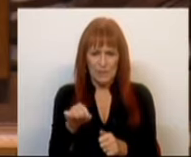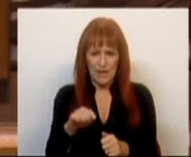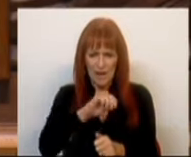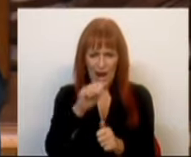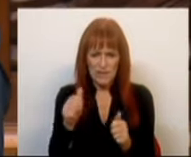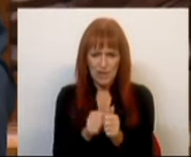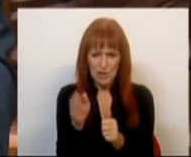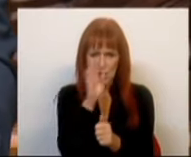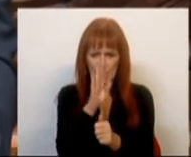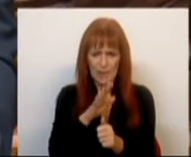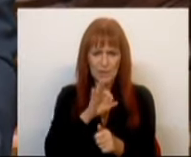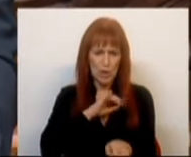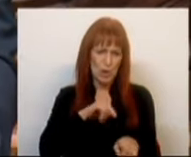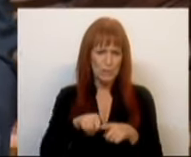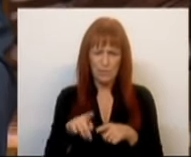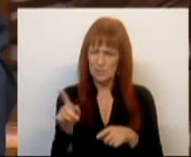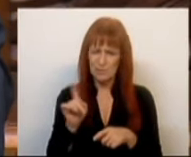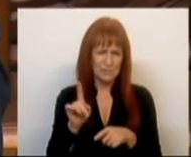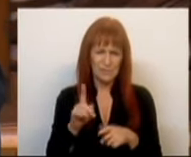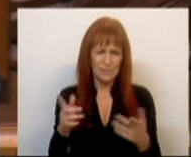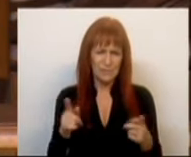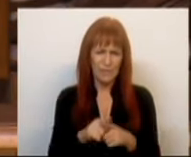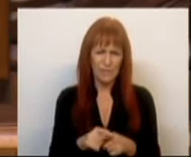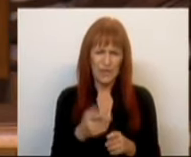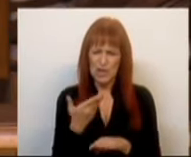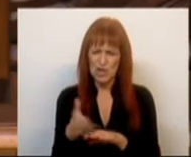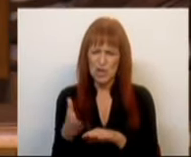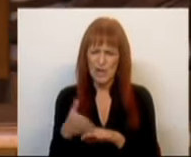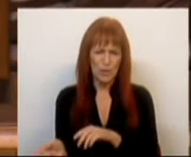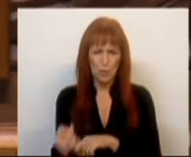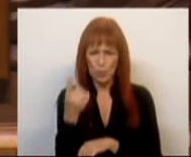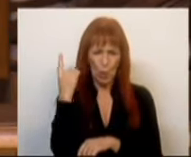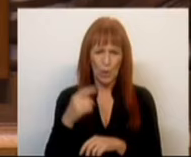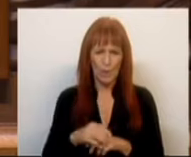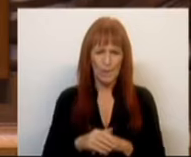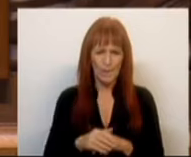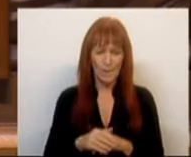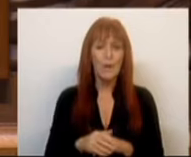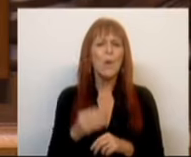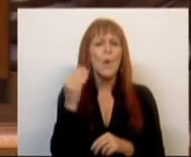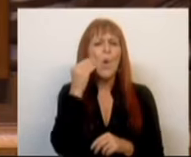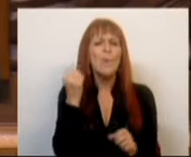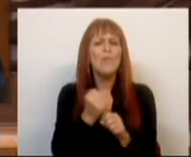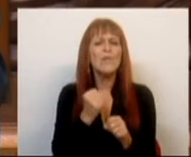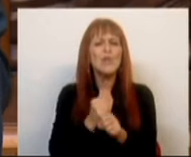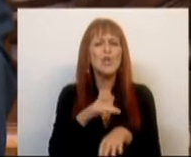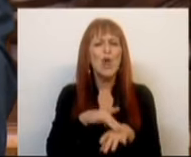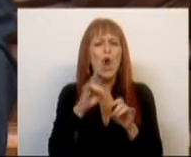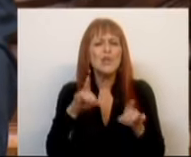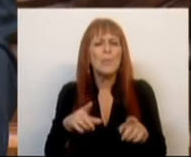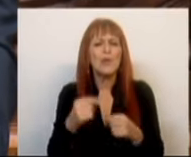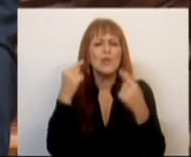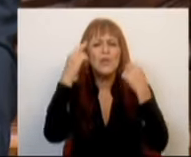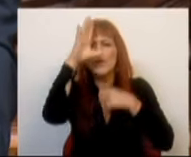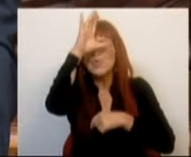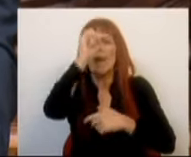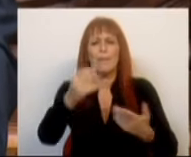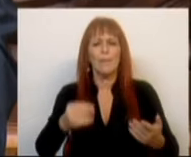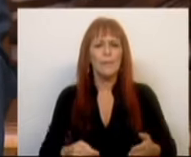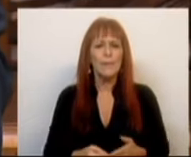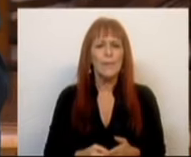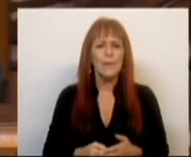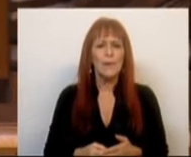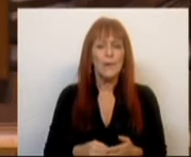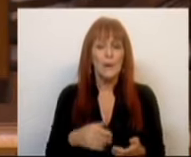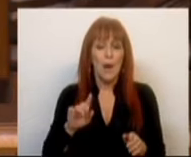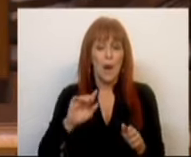operacionais, Sr. Deputado, não são um excedente. Como é que funcionam os hospitais públicos sem os